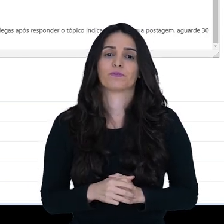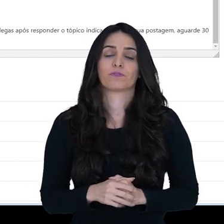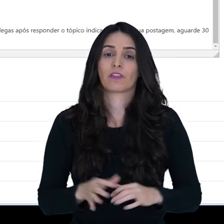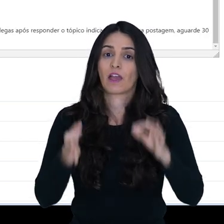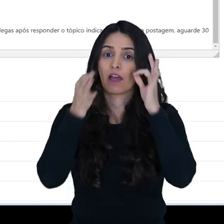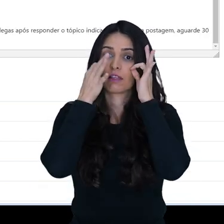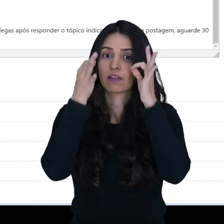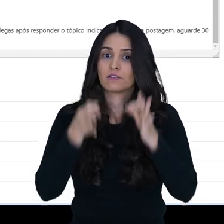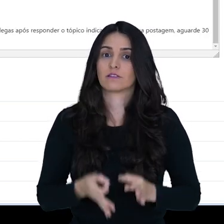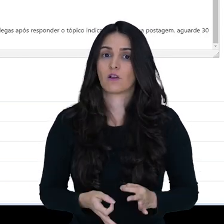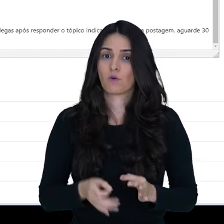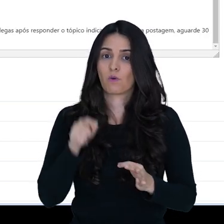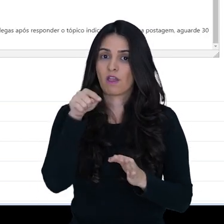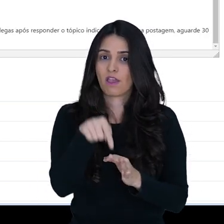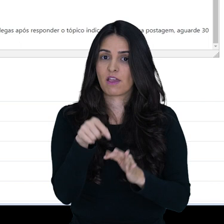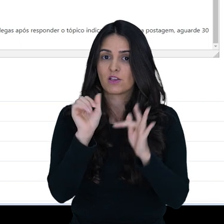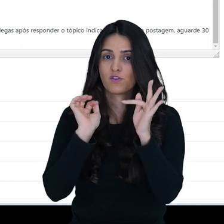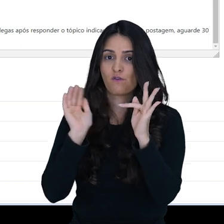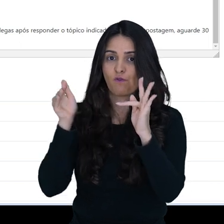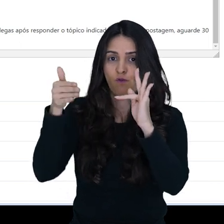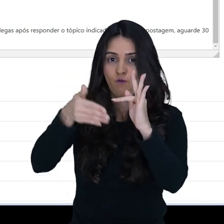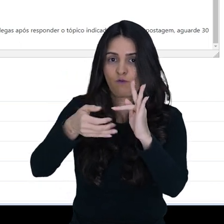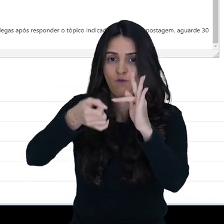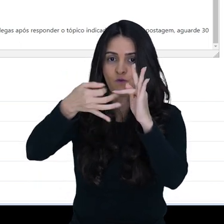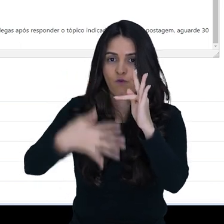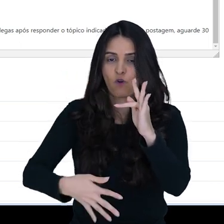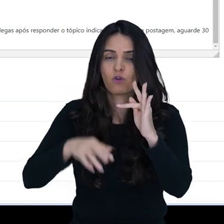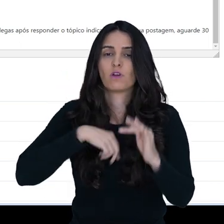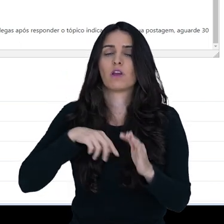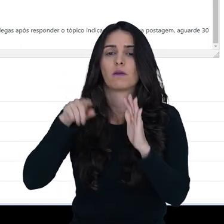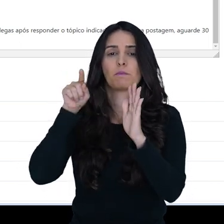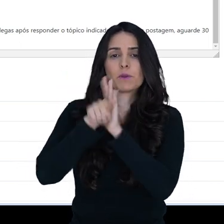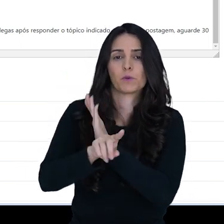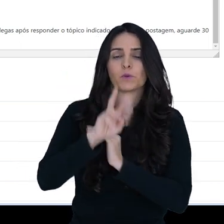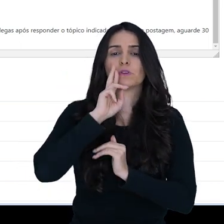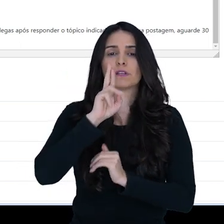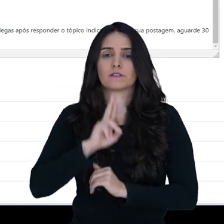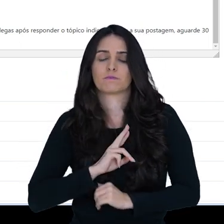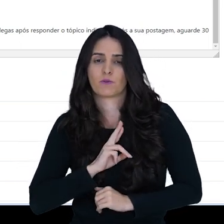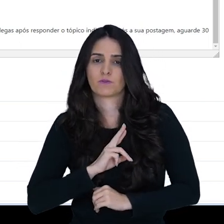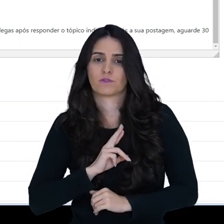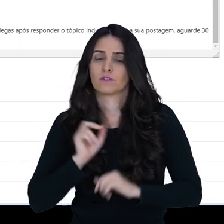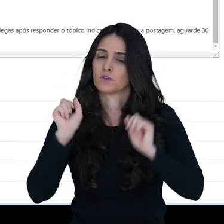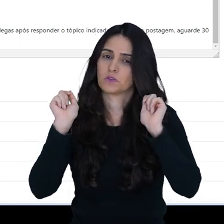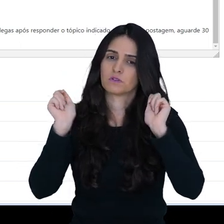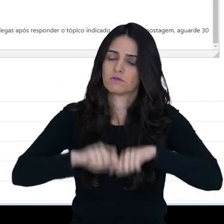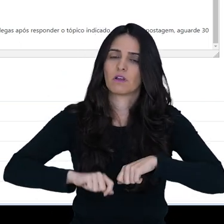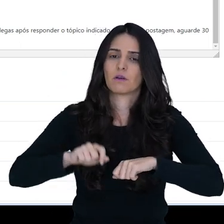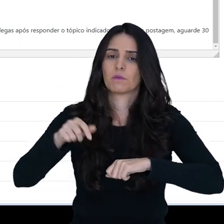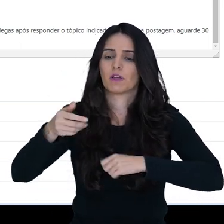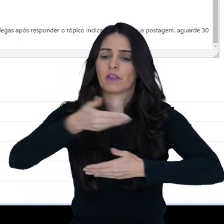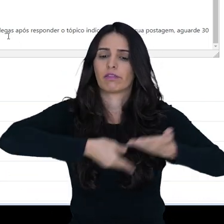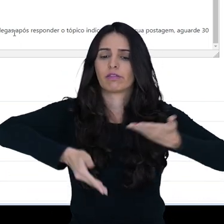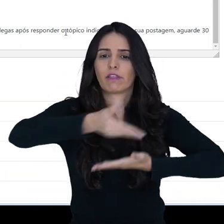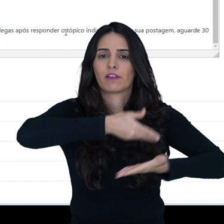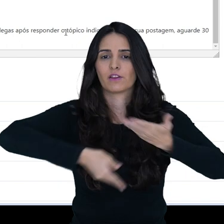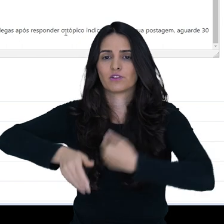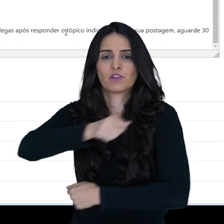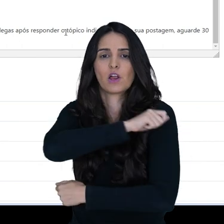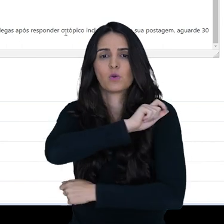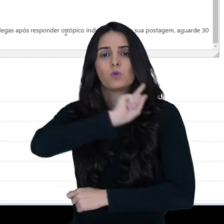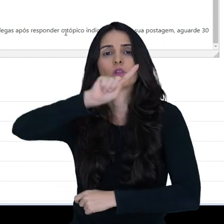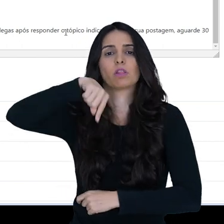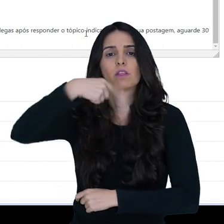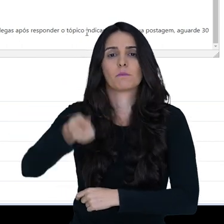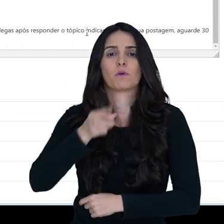Atenção, este fórum é do tipo Pergunta e Resposta, então você só conseguirá visualizar e interagir com